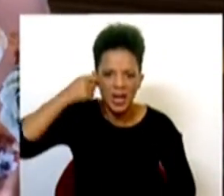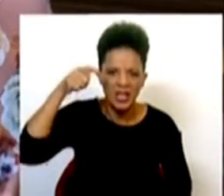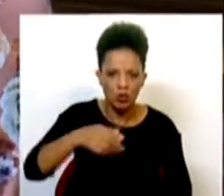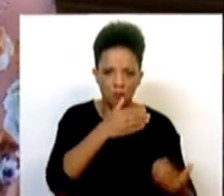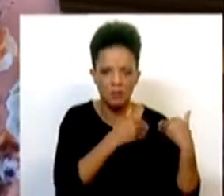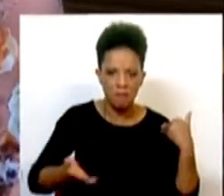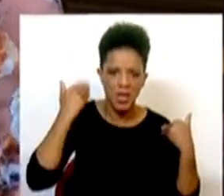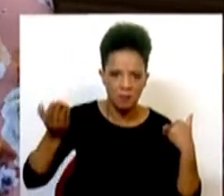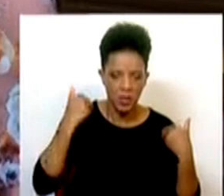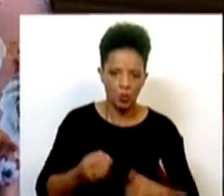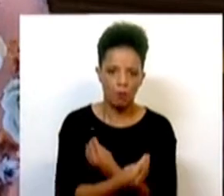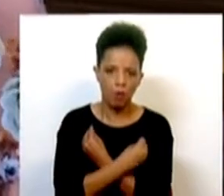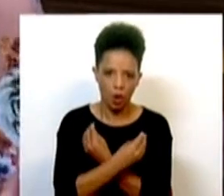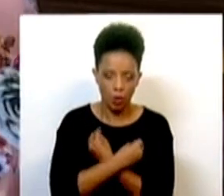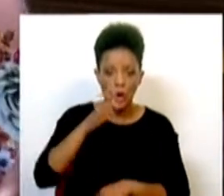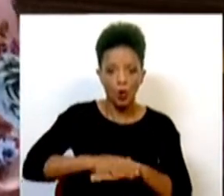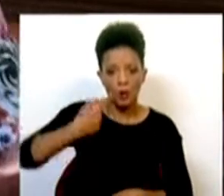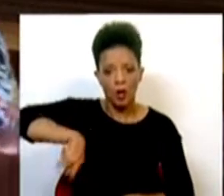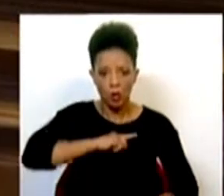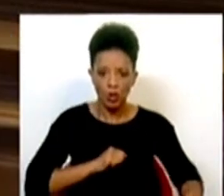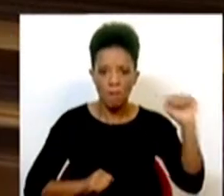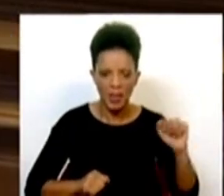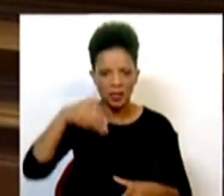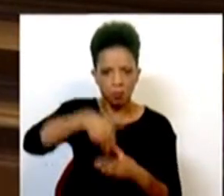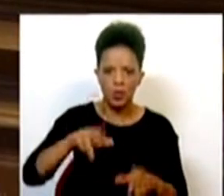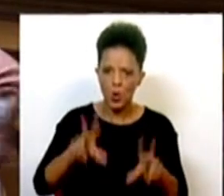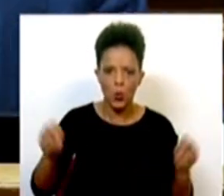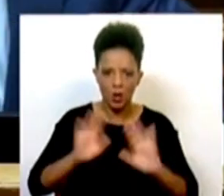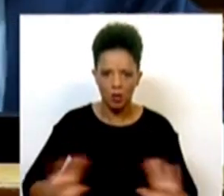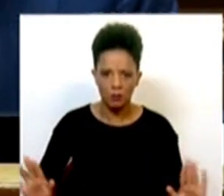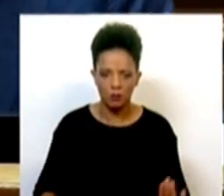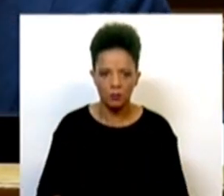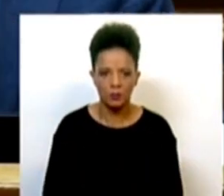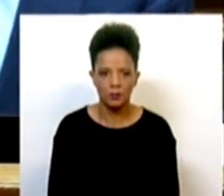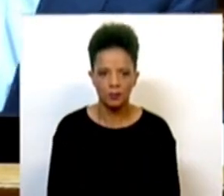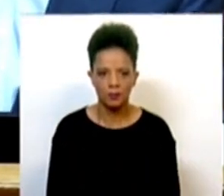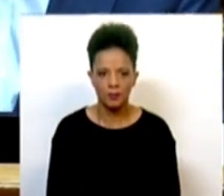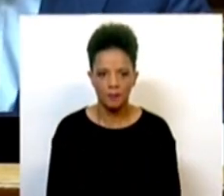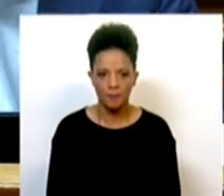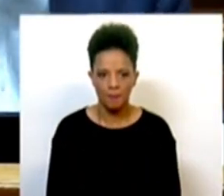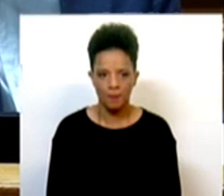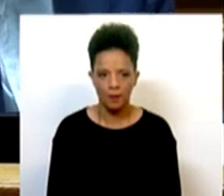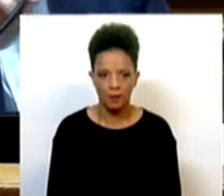uma responsabilidade termena do Bloco de Esquerda, à qual o Partido Socialista nunca a dirá. Aplausos